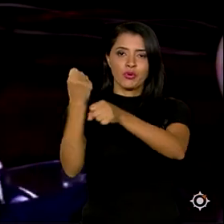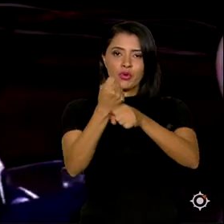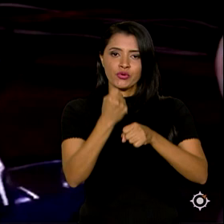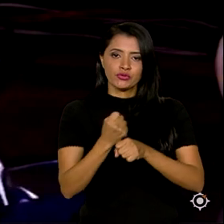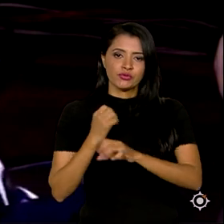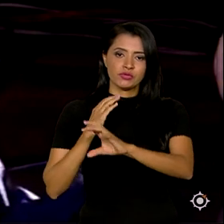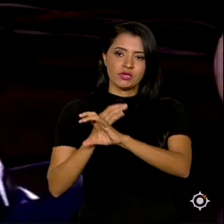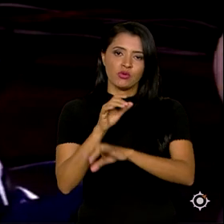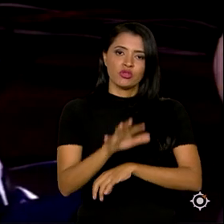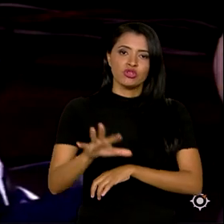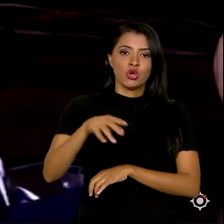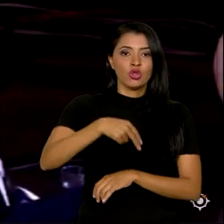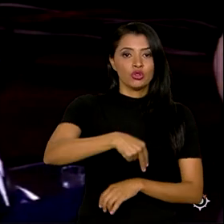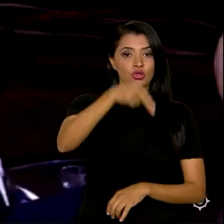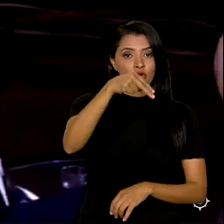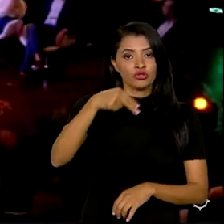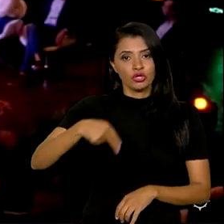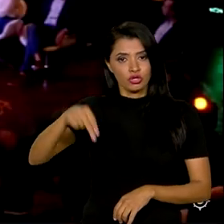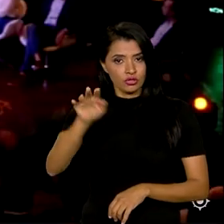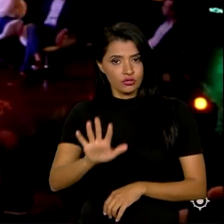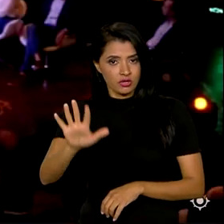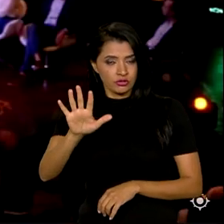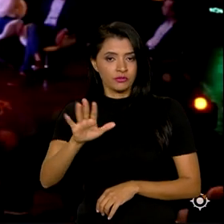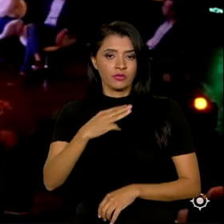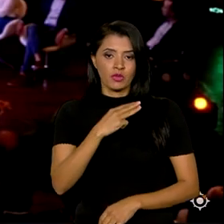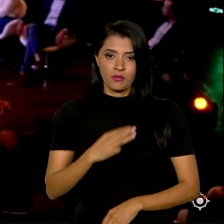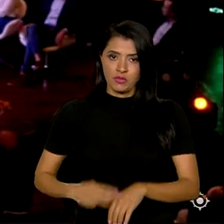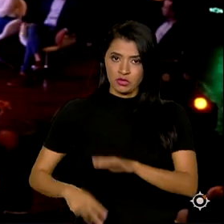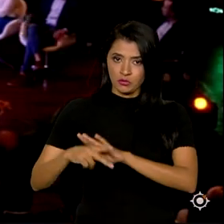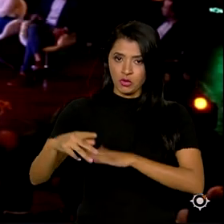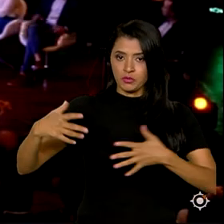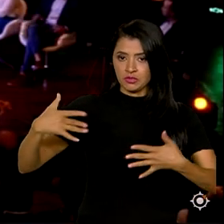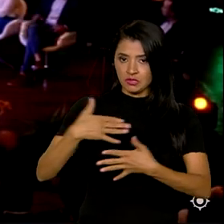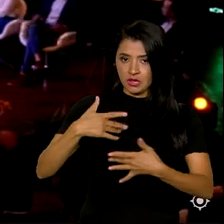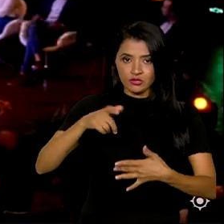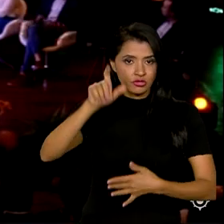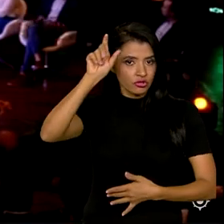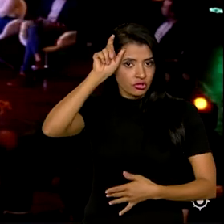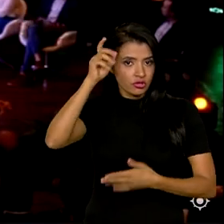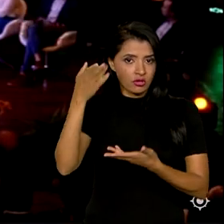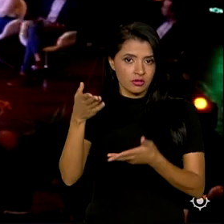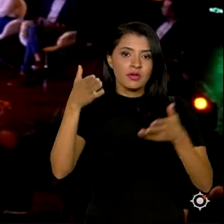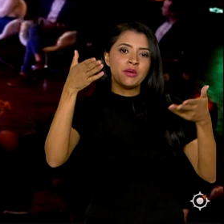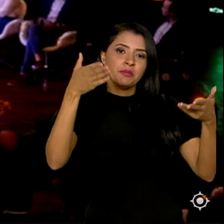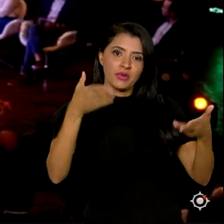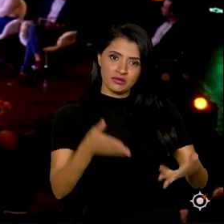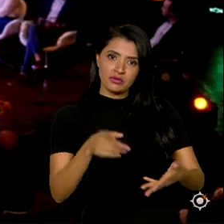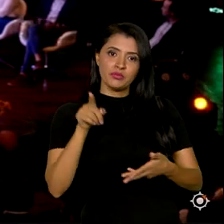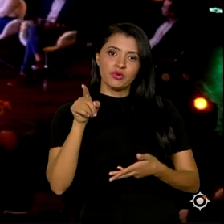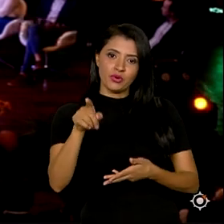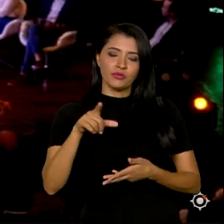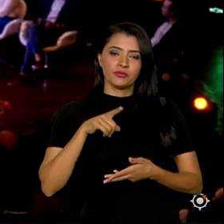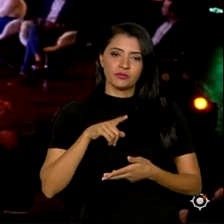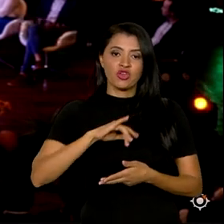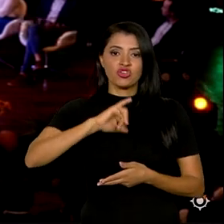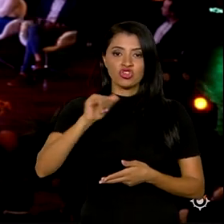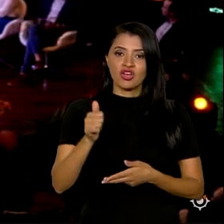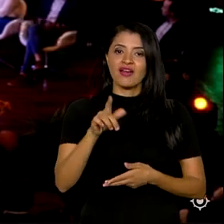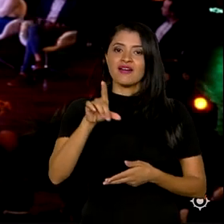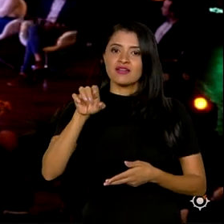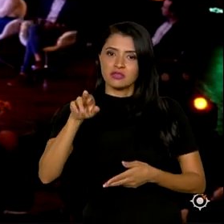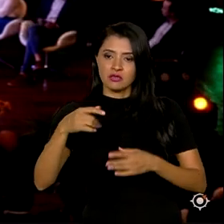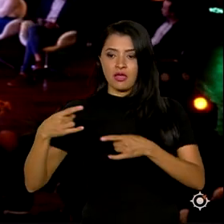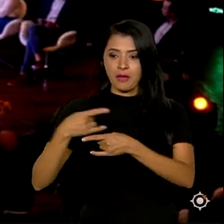civil nas regiões norte e nordeste. O ministro das cidades, Jader Filho, participou do evento remotamente direto de